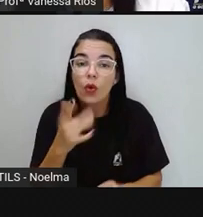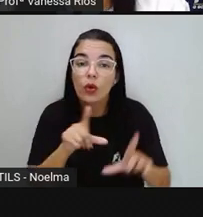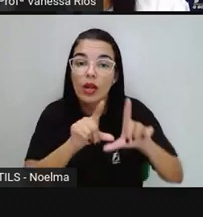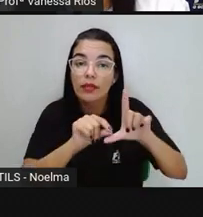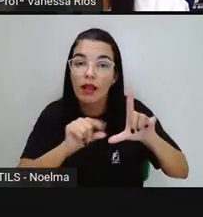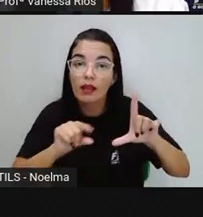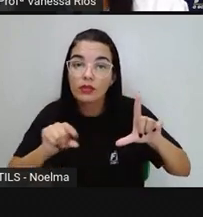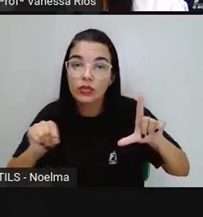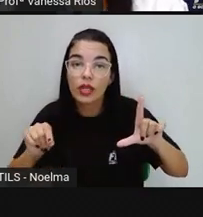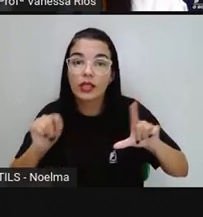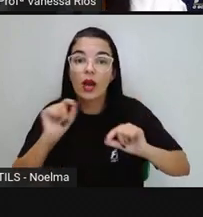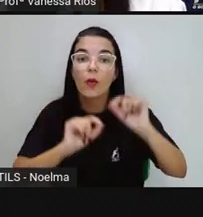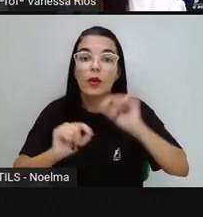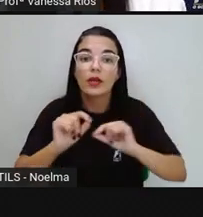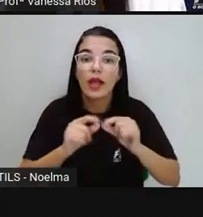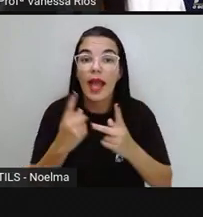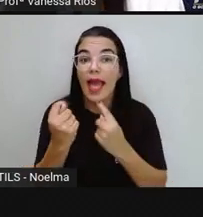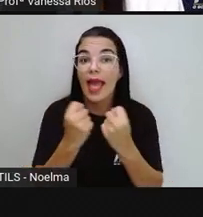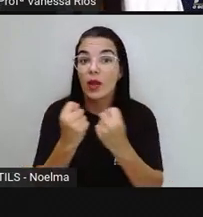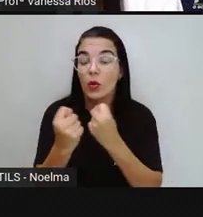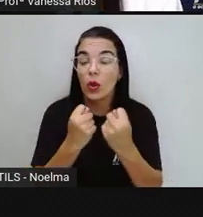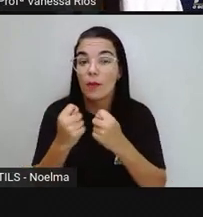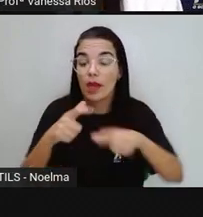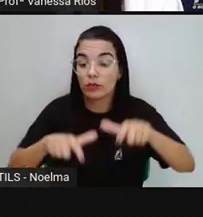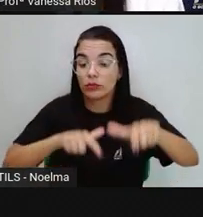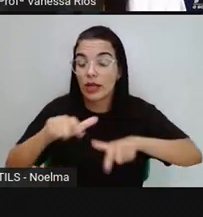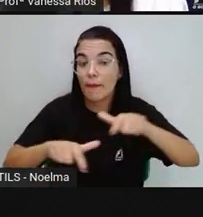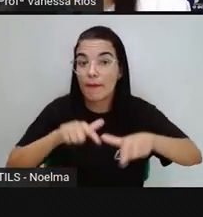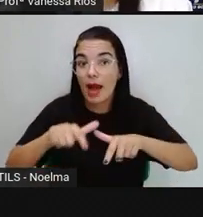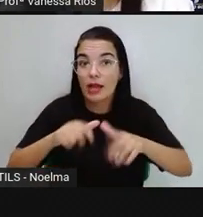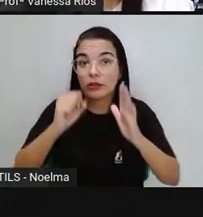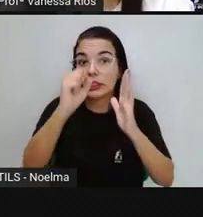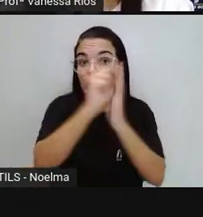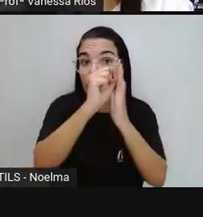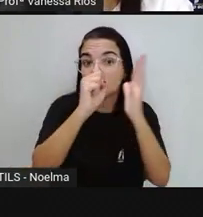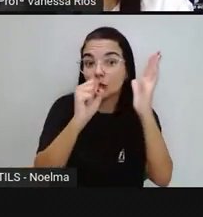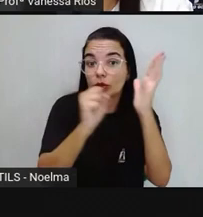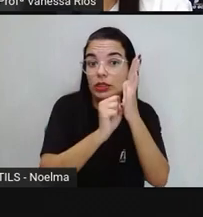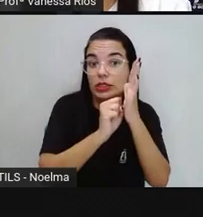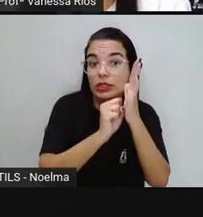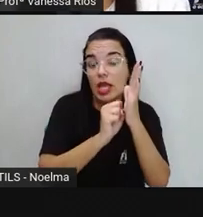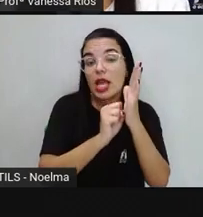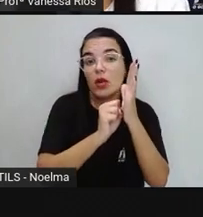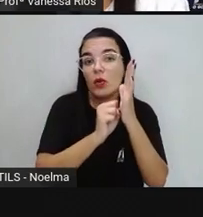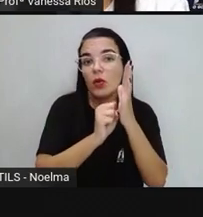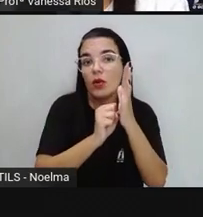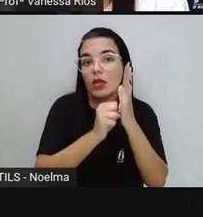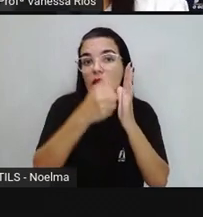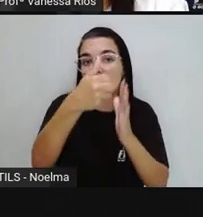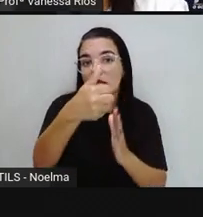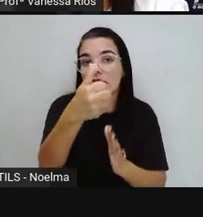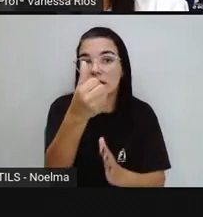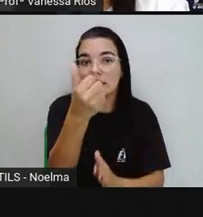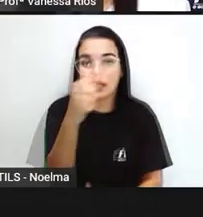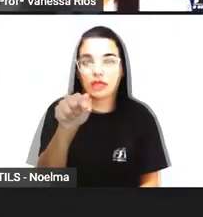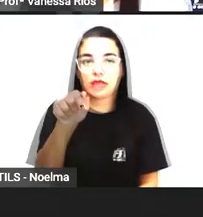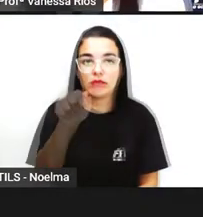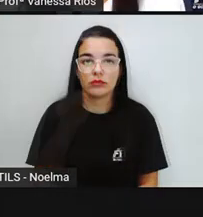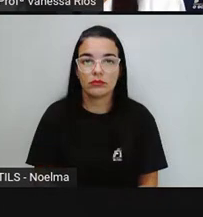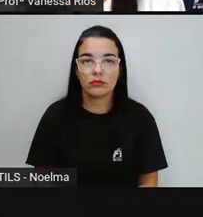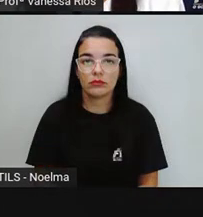legenda, quais eram aí as atividades ligadas à economia do Brasil no século 17.